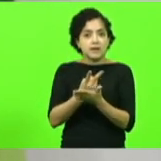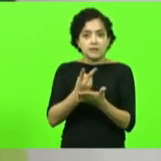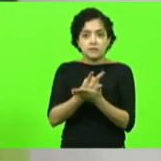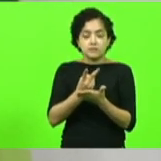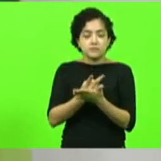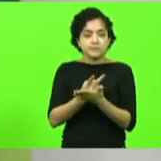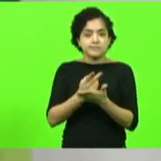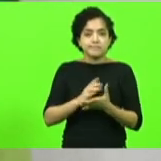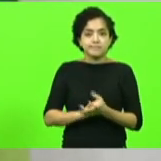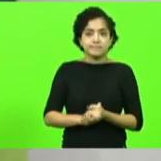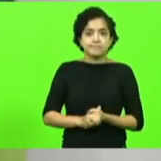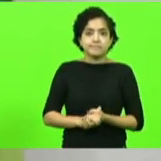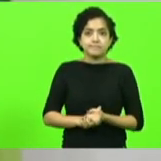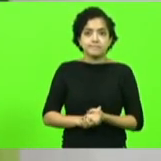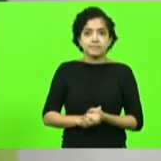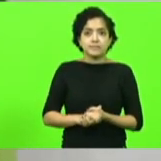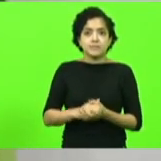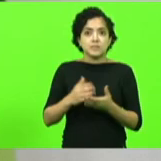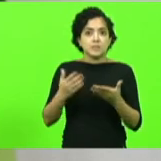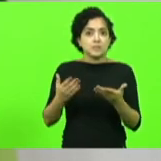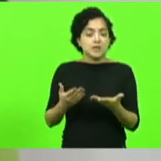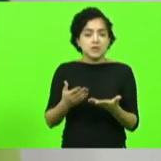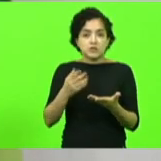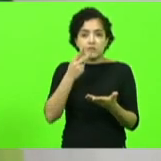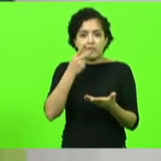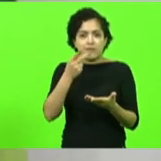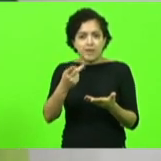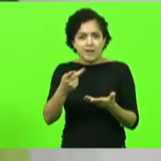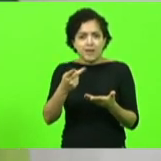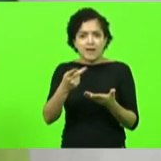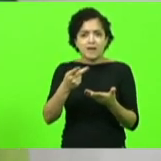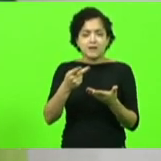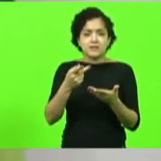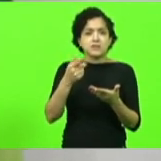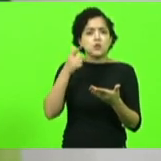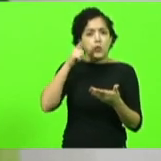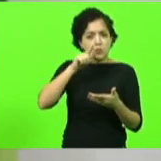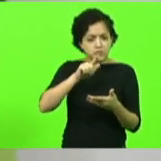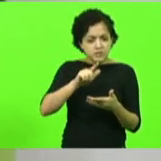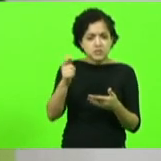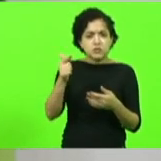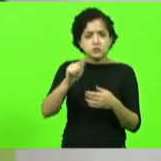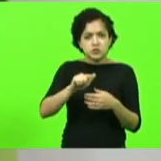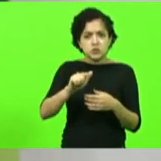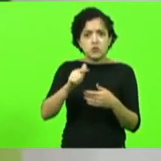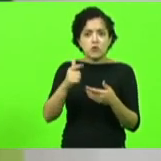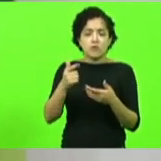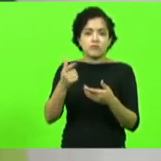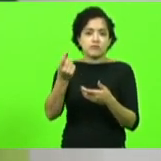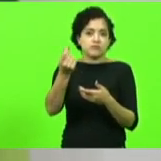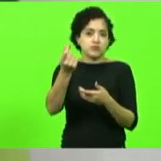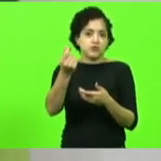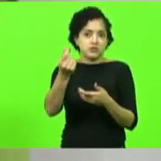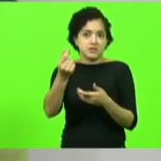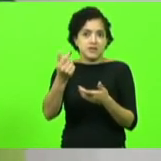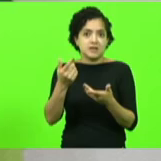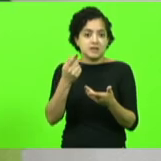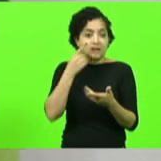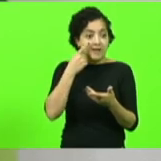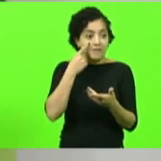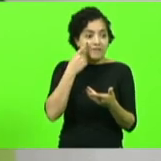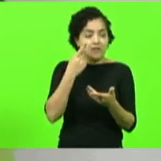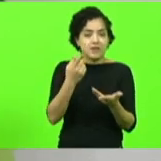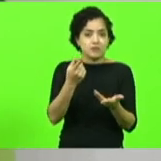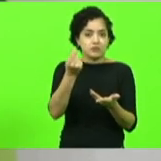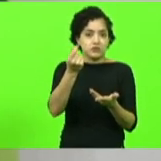errando todo dia porque não adianta dizer que o dinheiro foi recuperado os catarinenses vão querer ver o dinheiro na conta